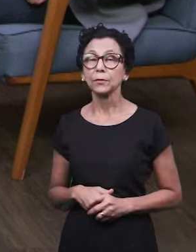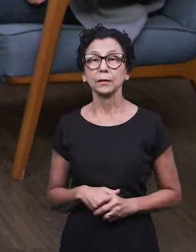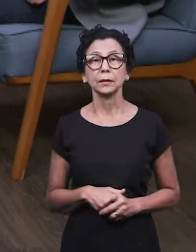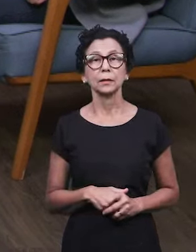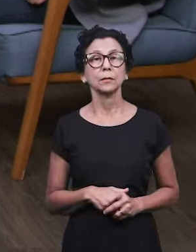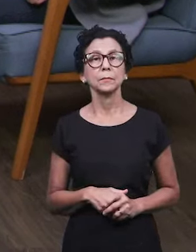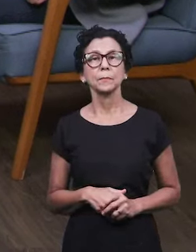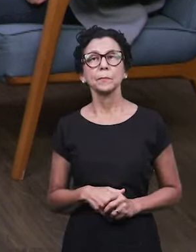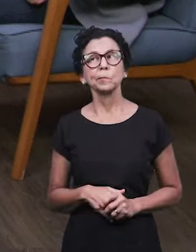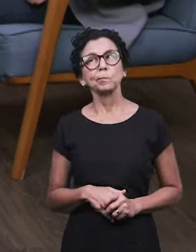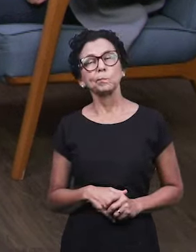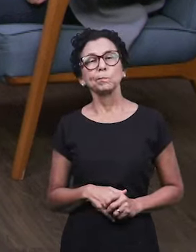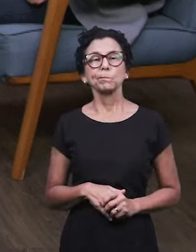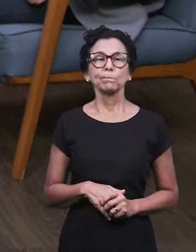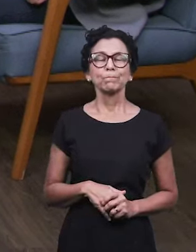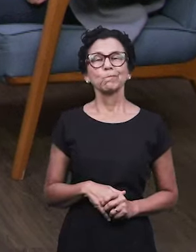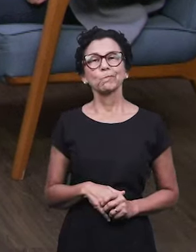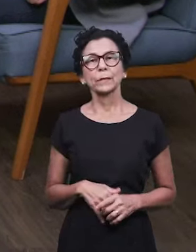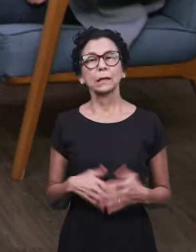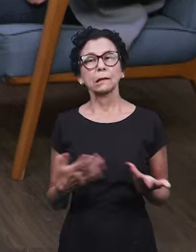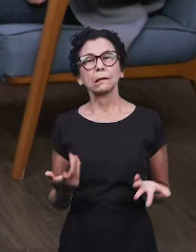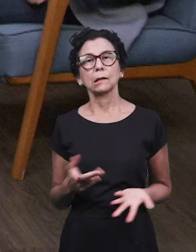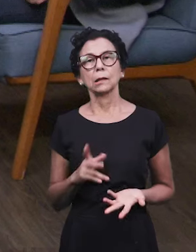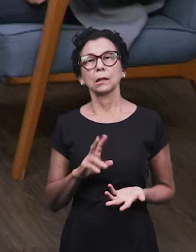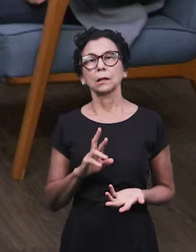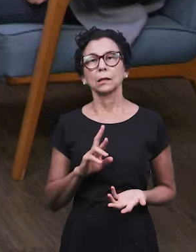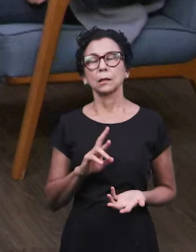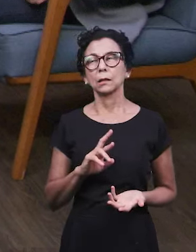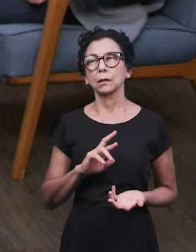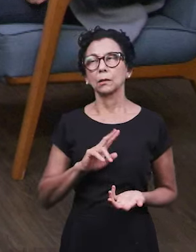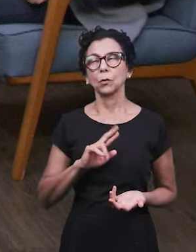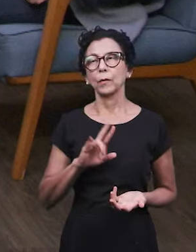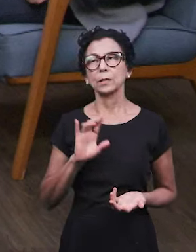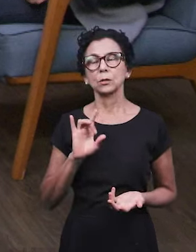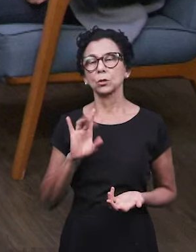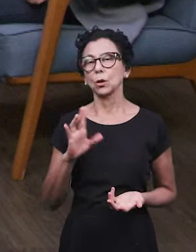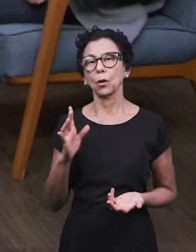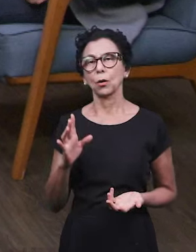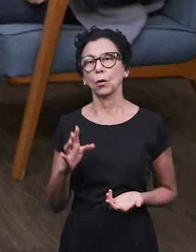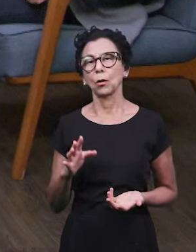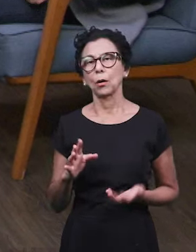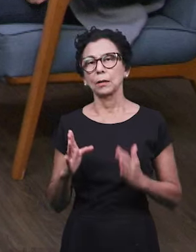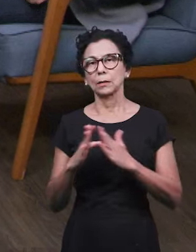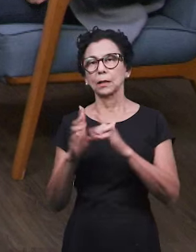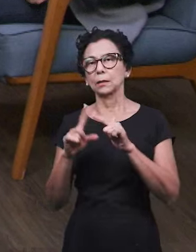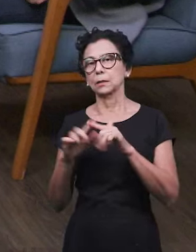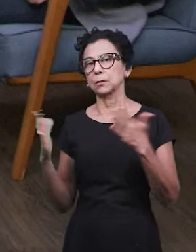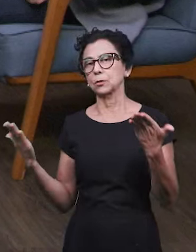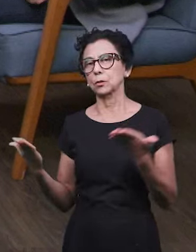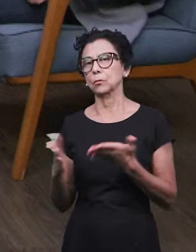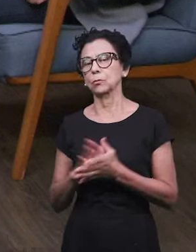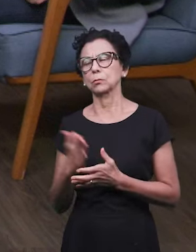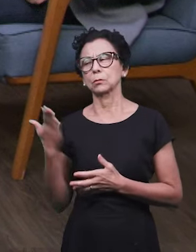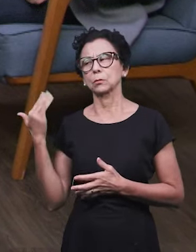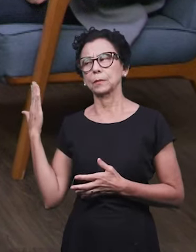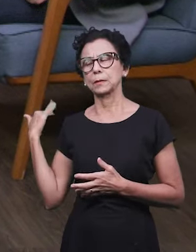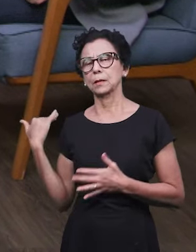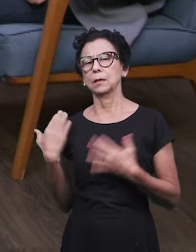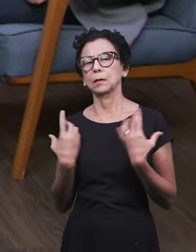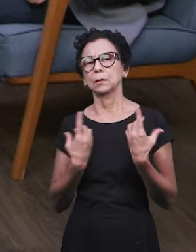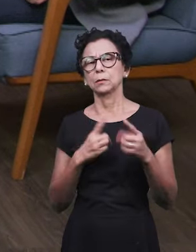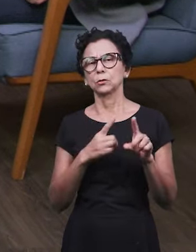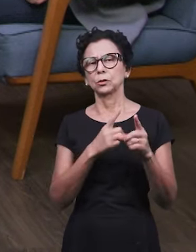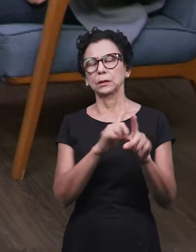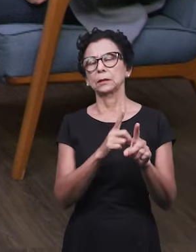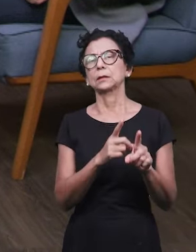definem esse tempo do breve não é uma expectativa só nossa. Os discípulos de Jesus já tinham esse questionamento,